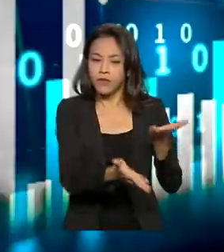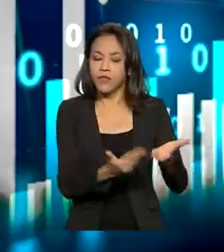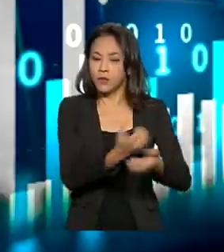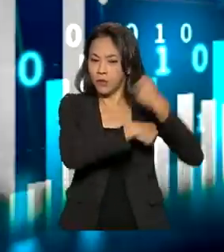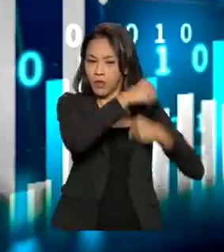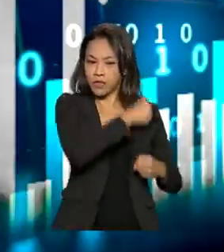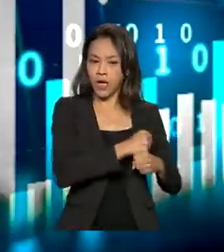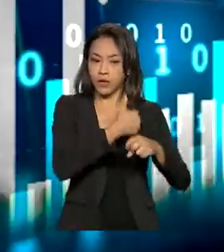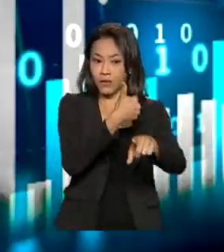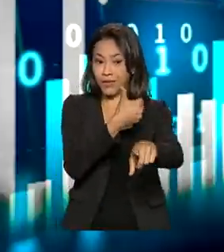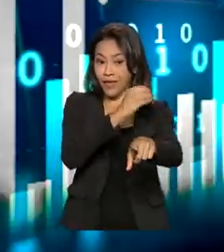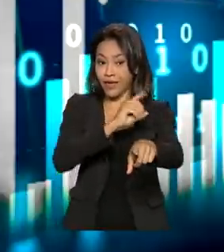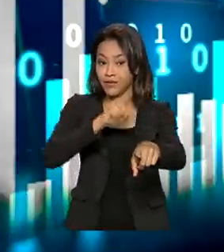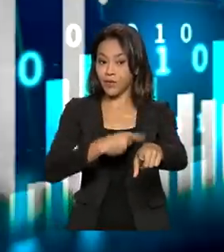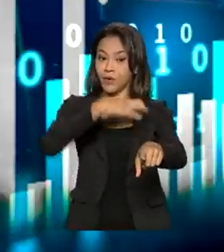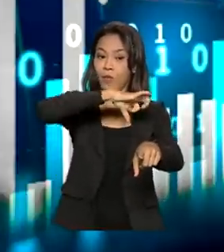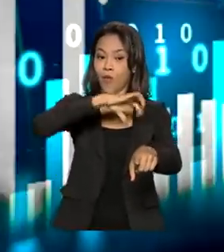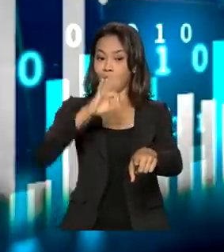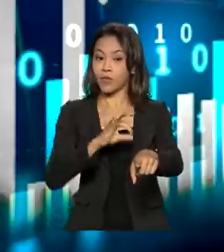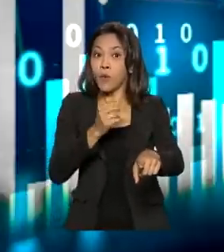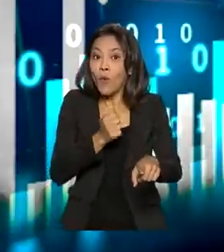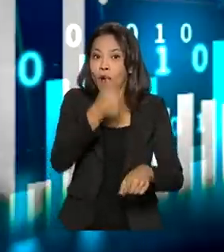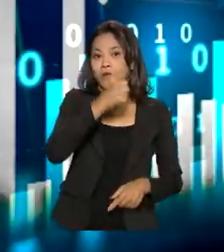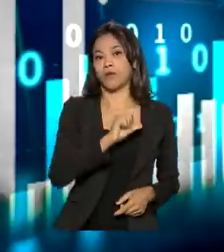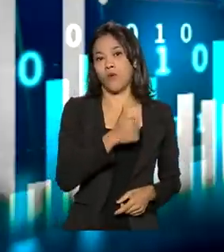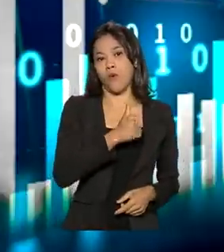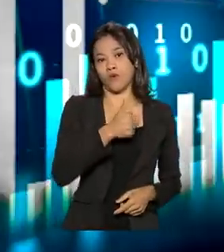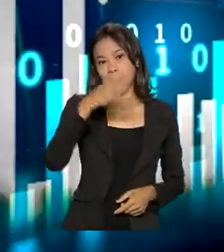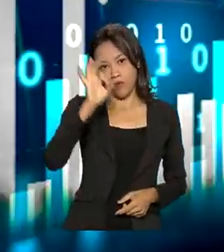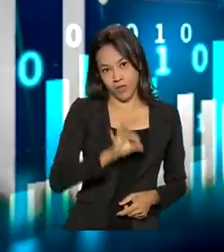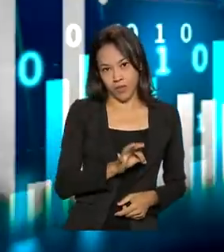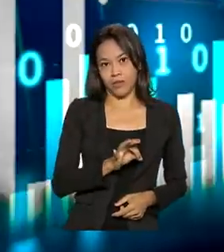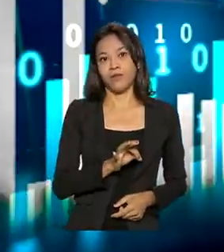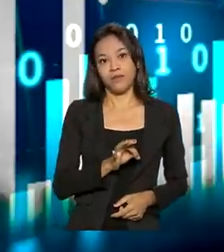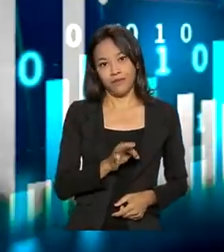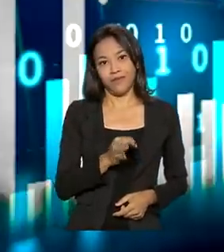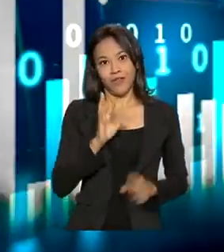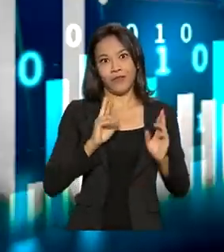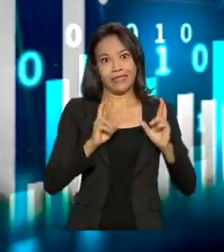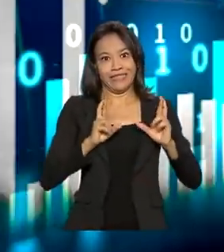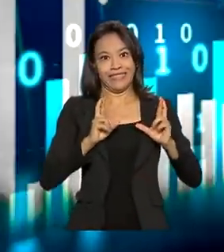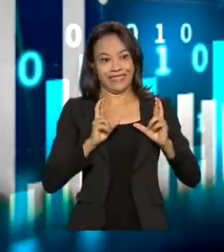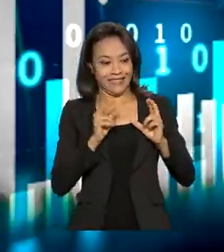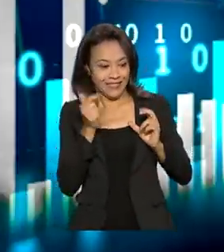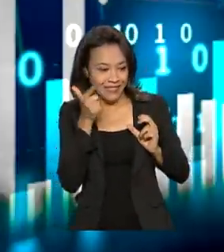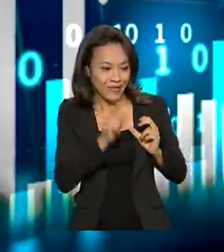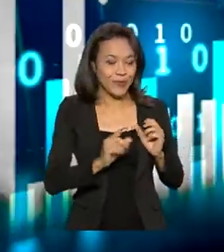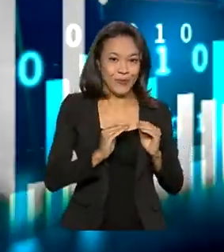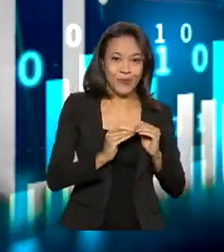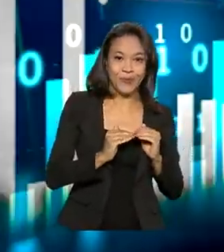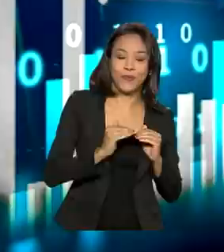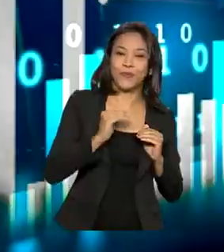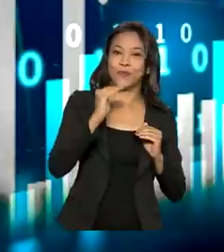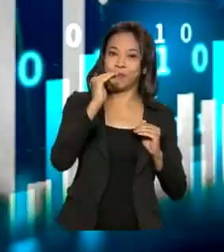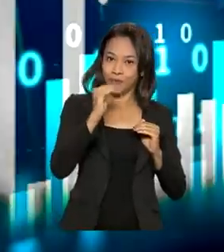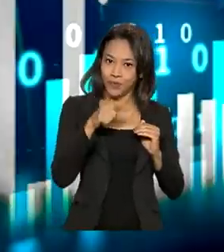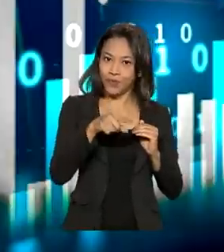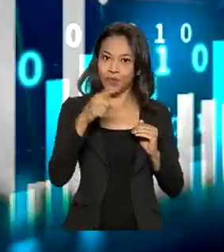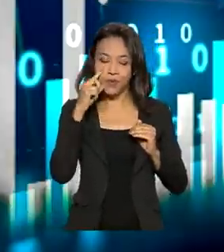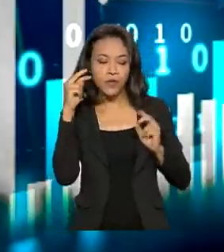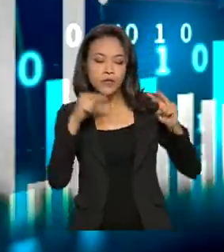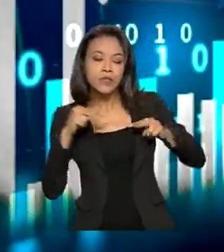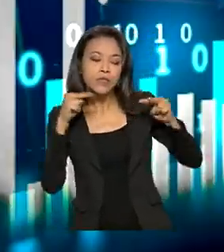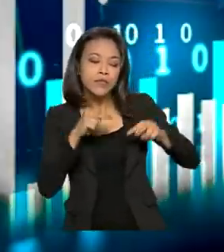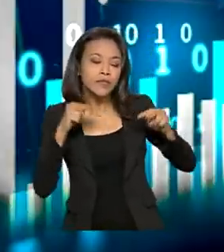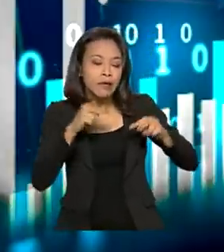,9%, quase 11%, também muito acima do que era esperado pelos analistas e observadores da